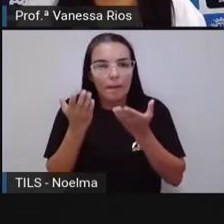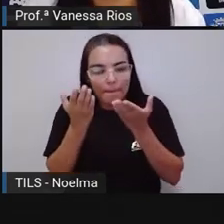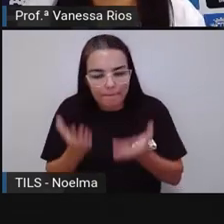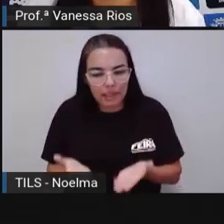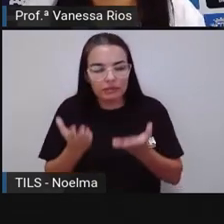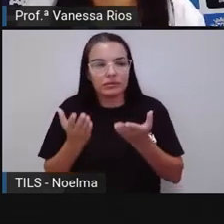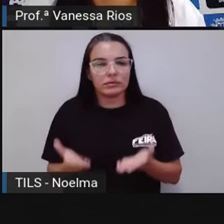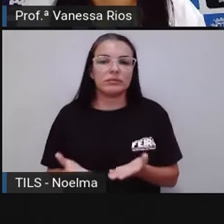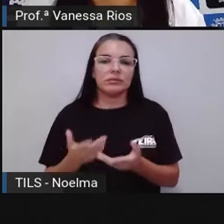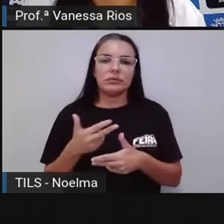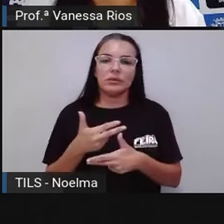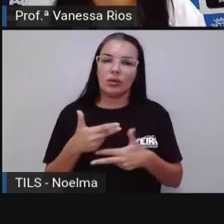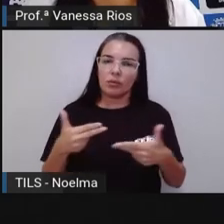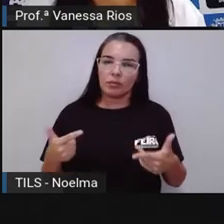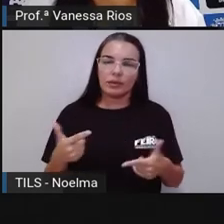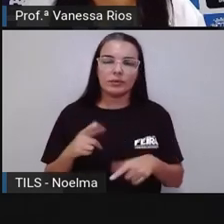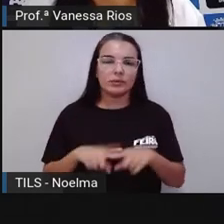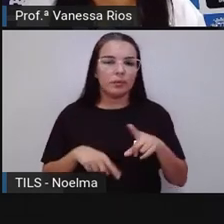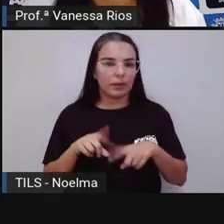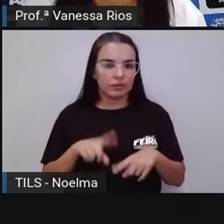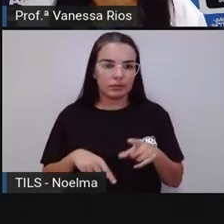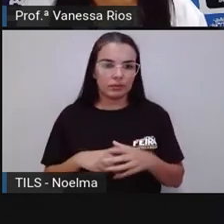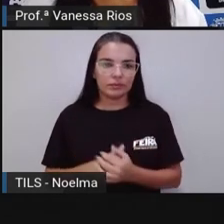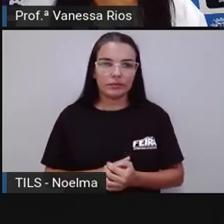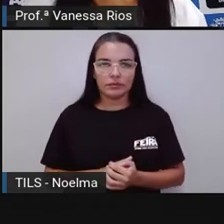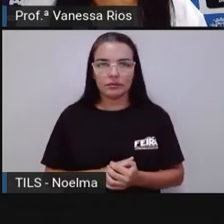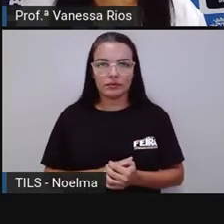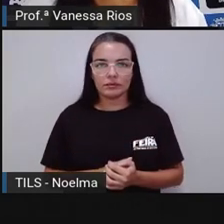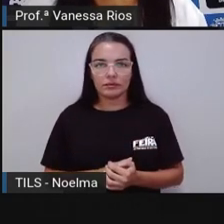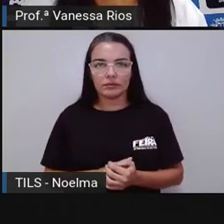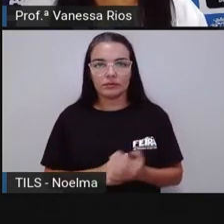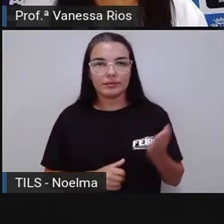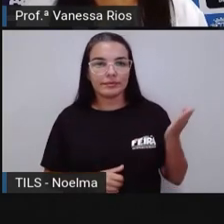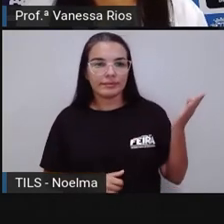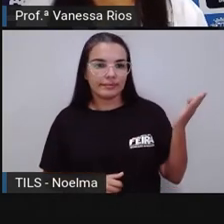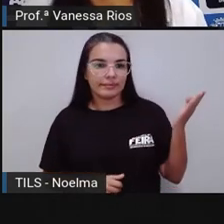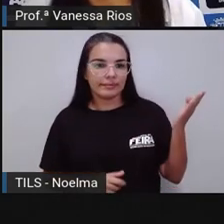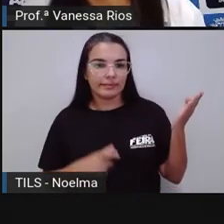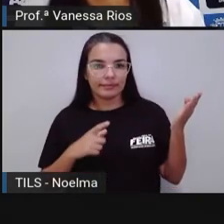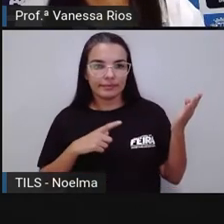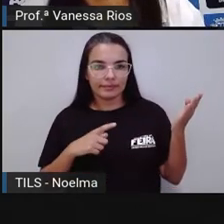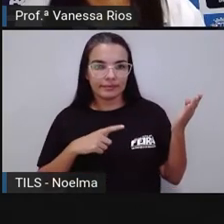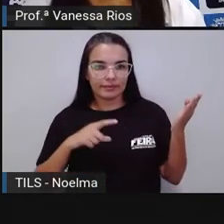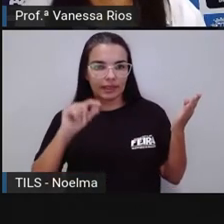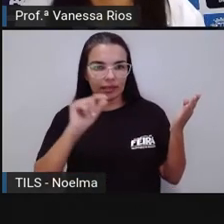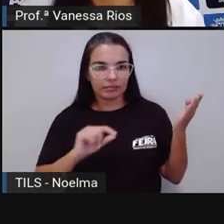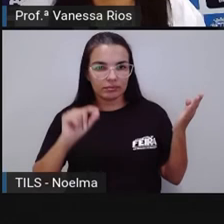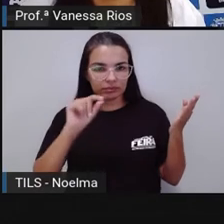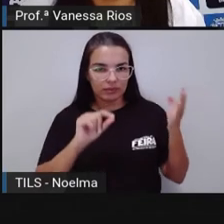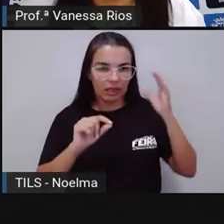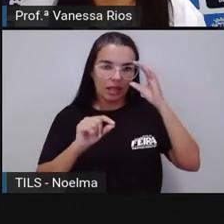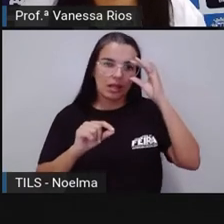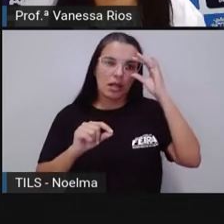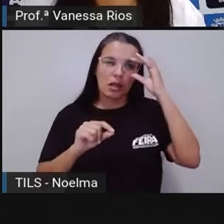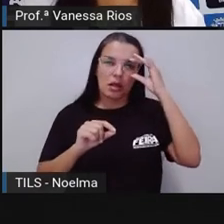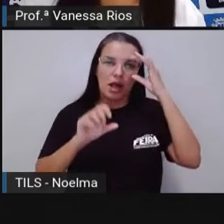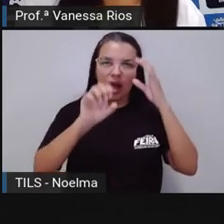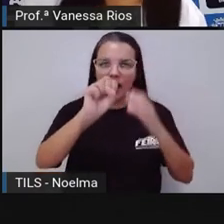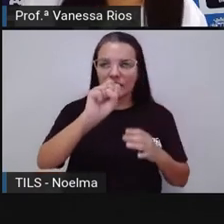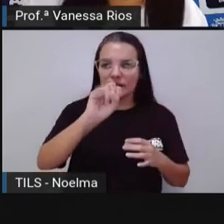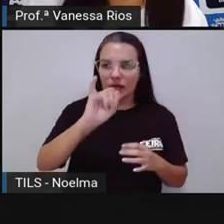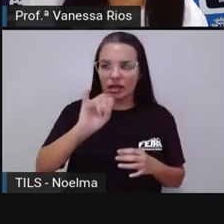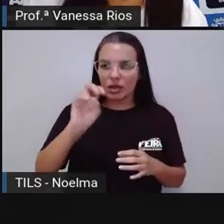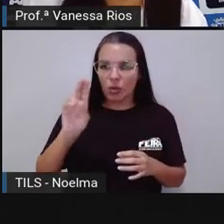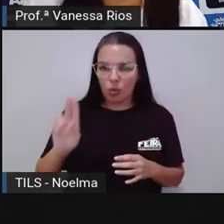uma determinada substância. E aí no sistema internacional de unidades, utilizamos como